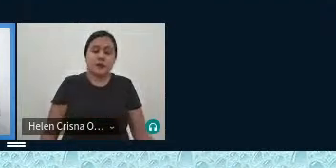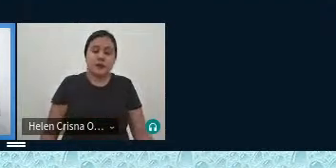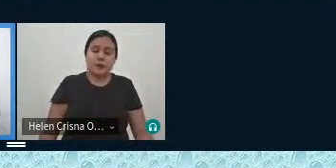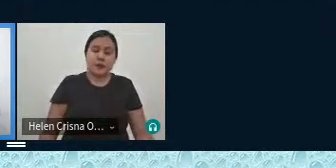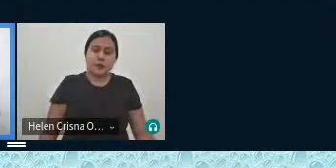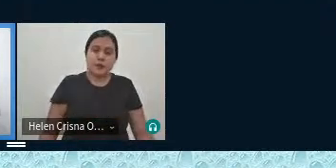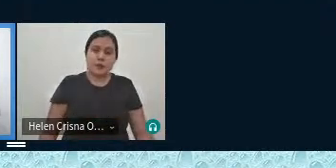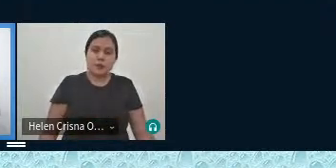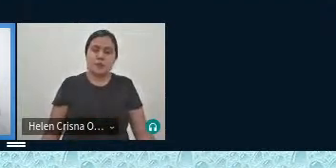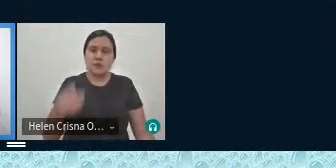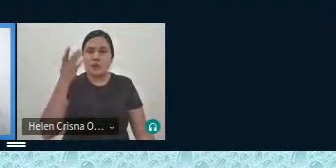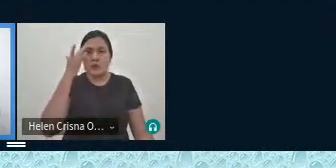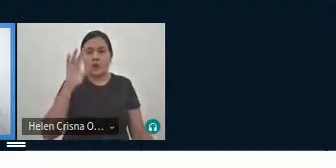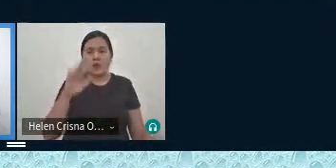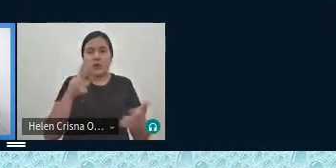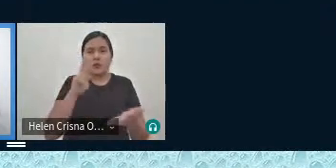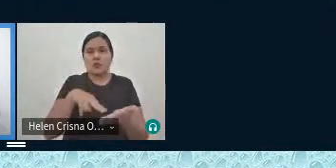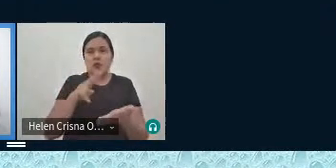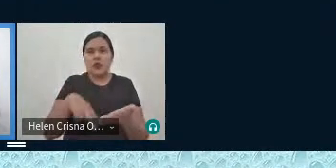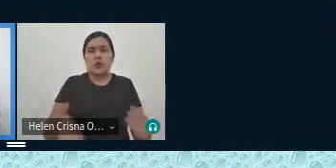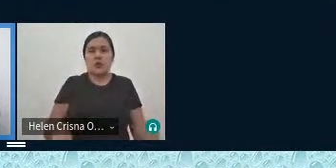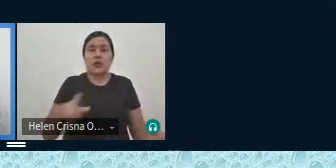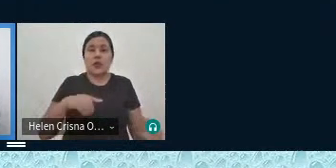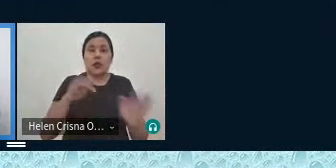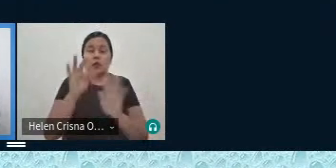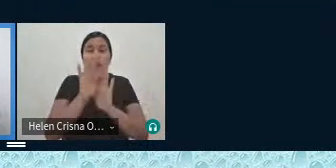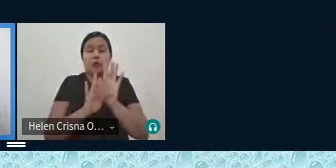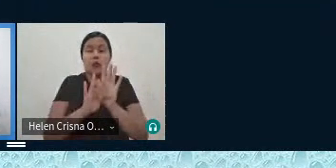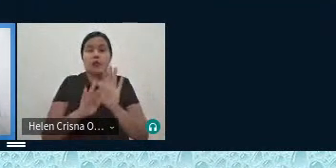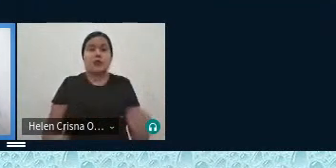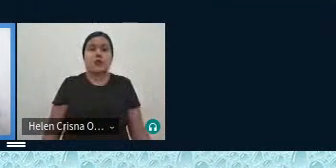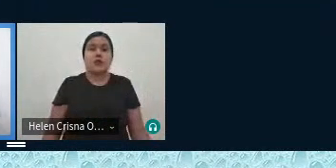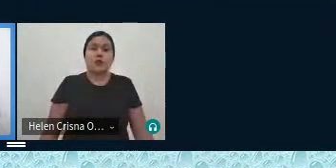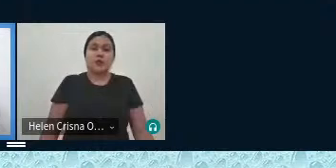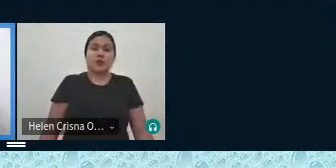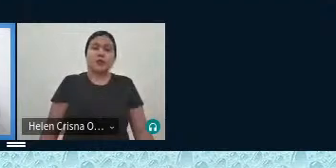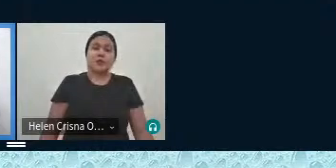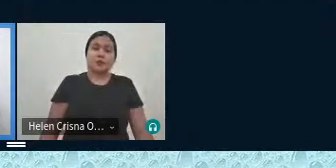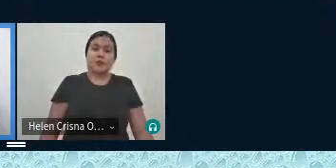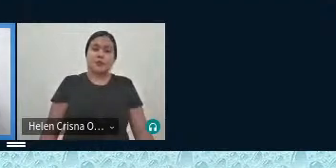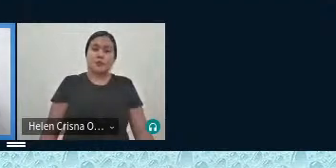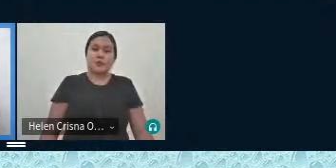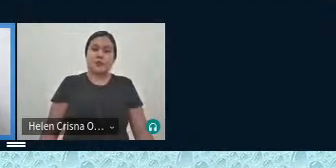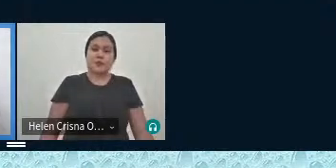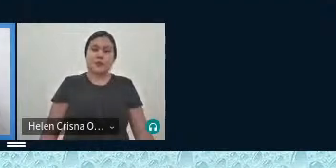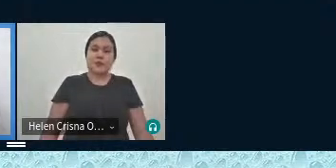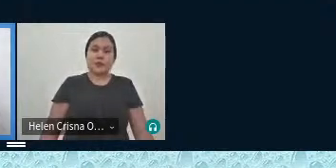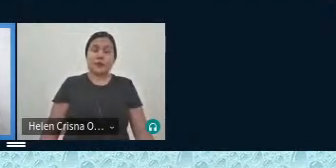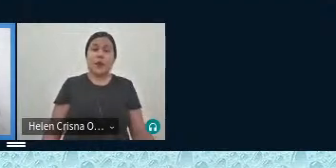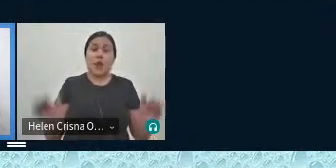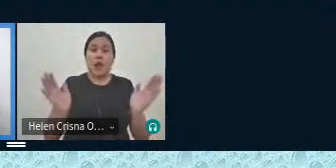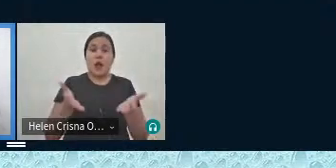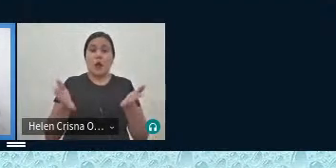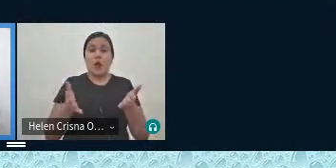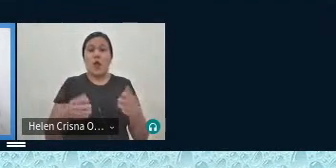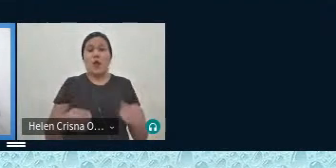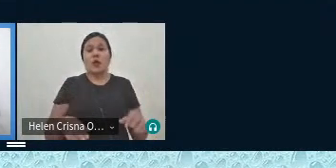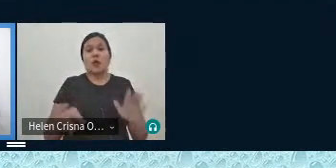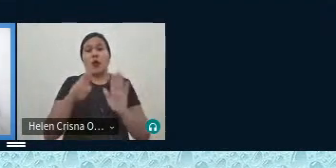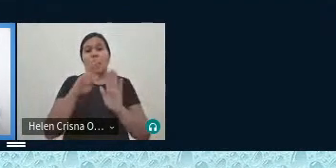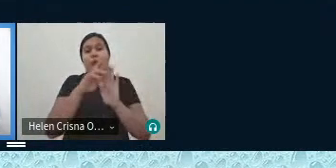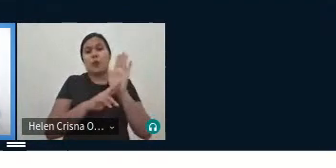sei se vocês leram tem um texto já que quem participou da tese produziu e agora essas são as